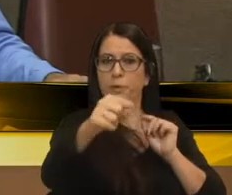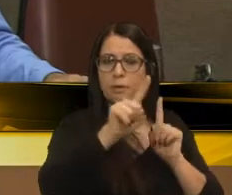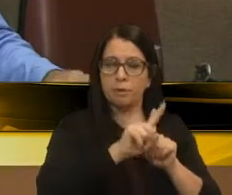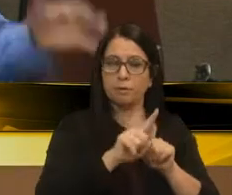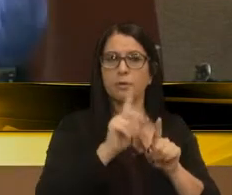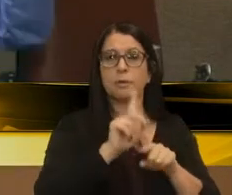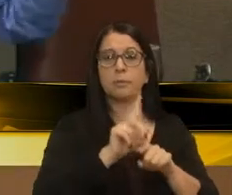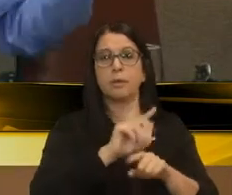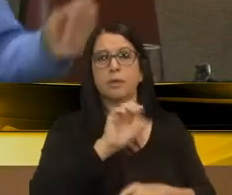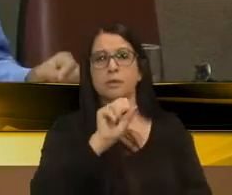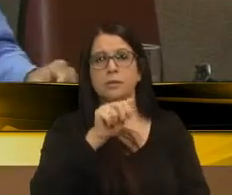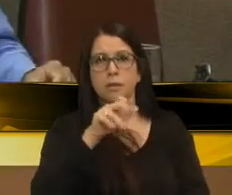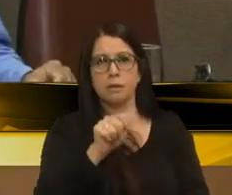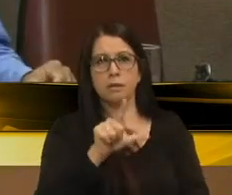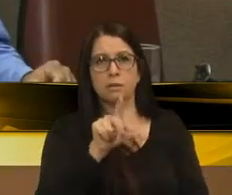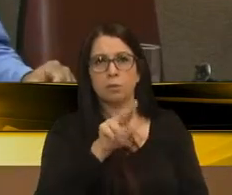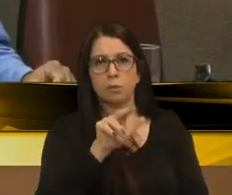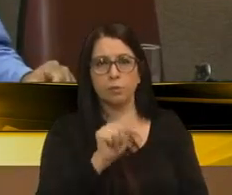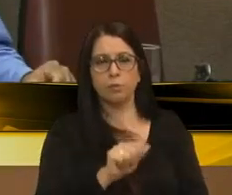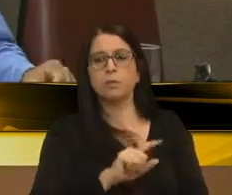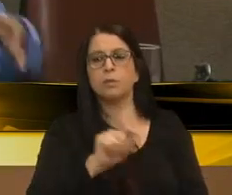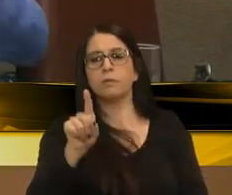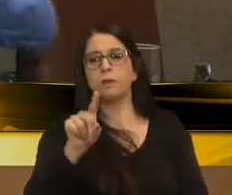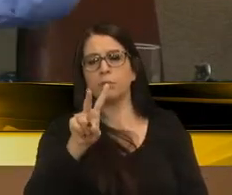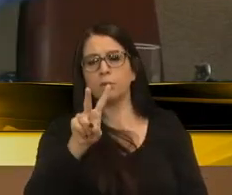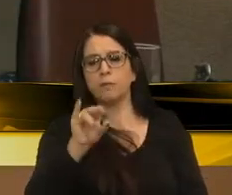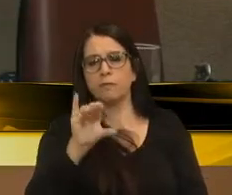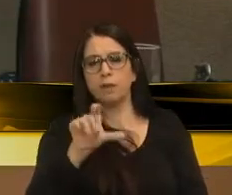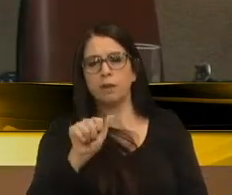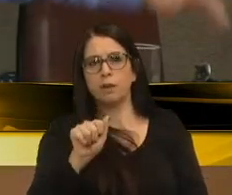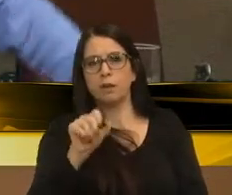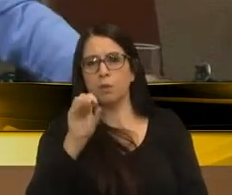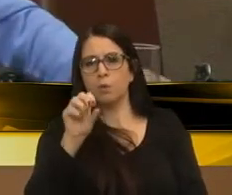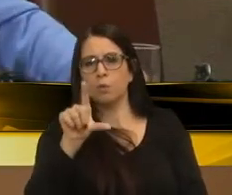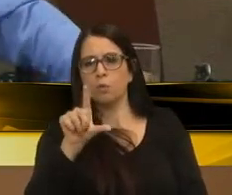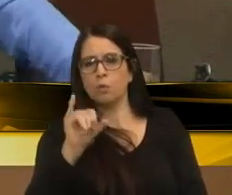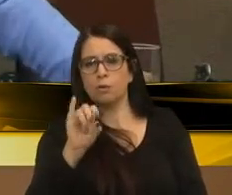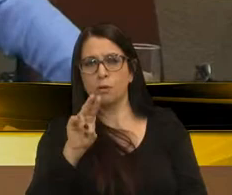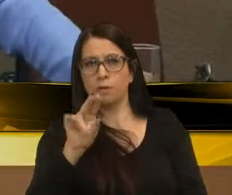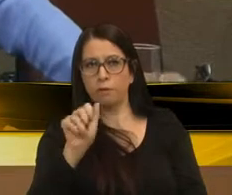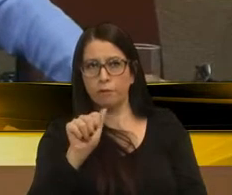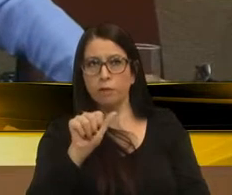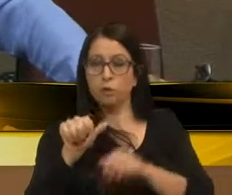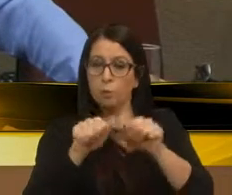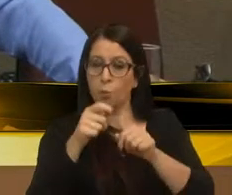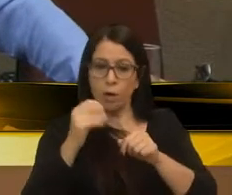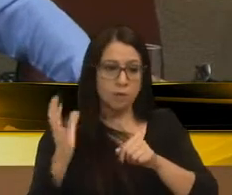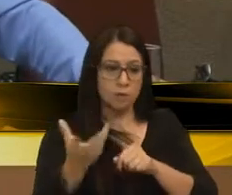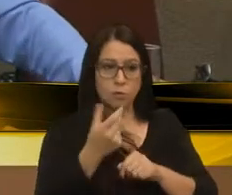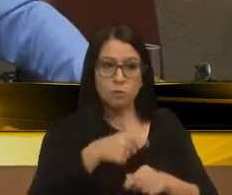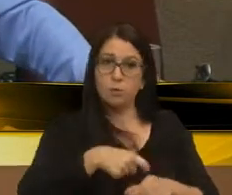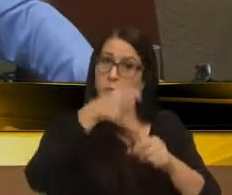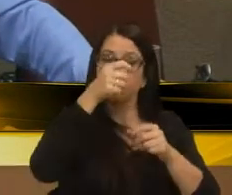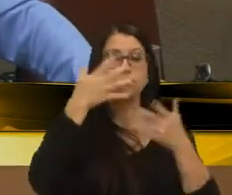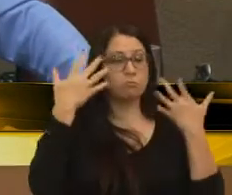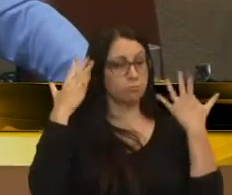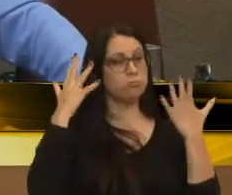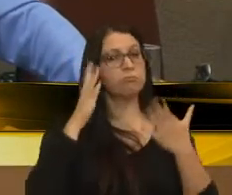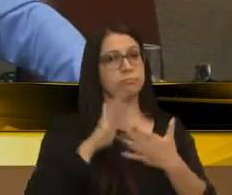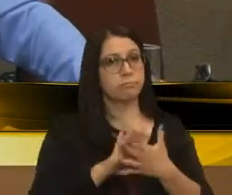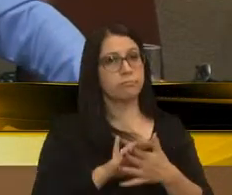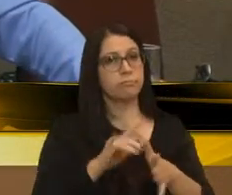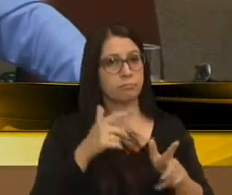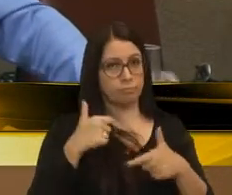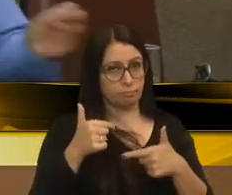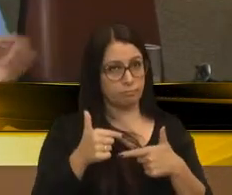digamos, para Santa Lúcia, que vai para a Vila Oliva, também já trocaram um monte, quase todos os postes naquela região, então, a gente tem que parabenizar, é um